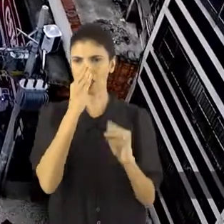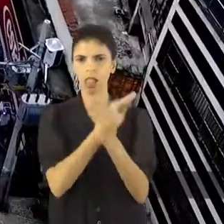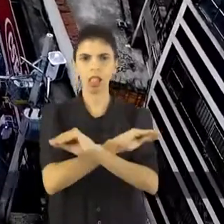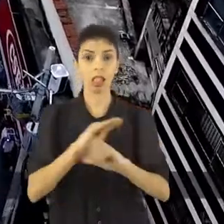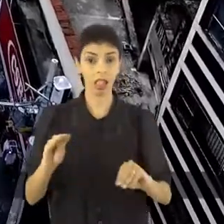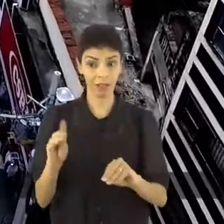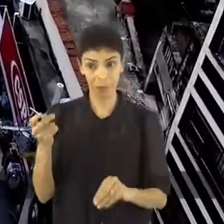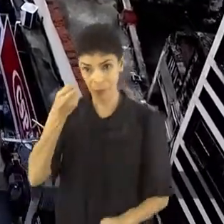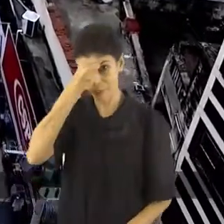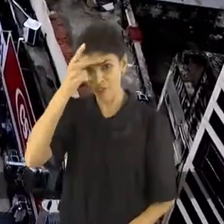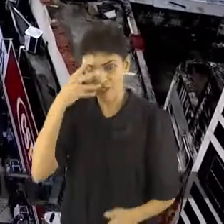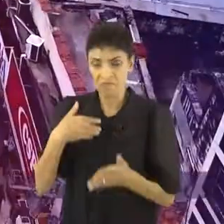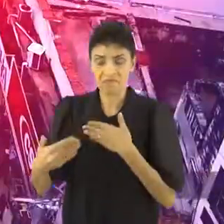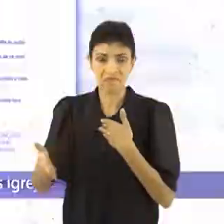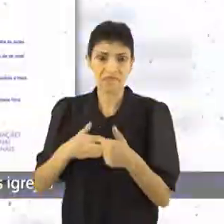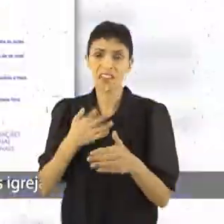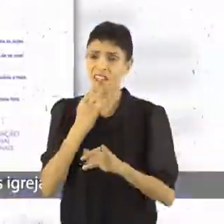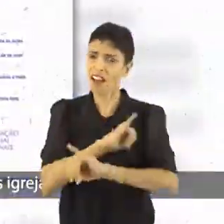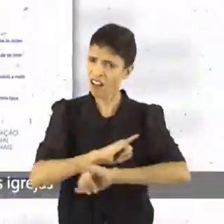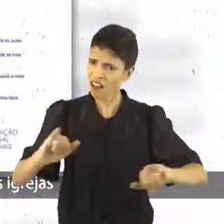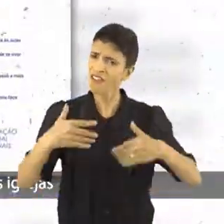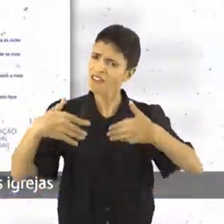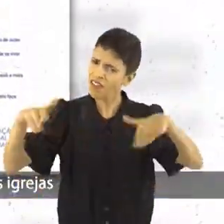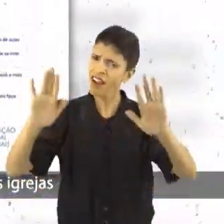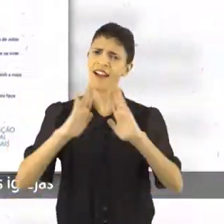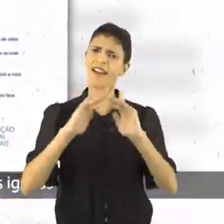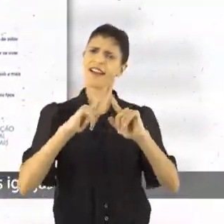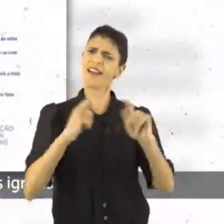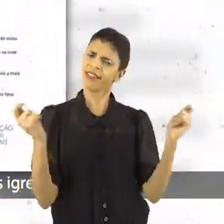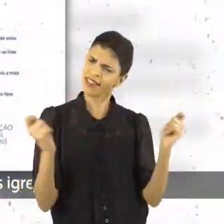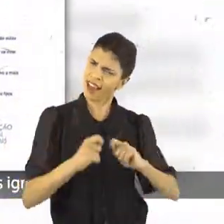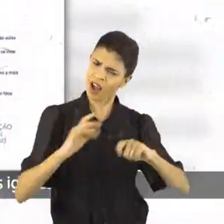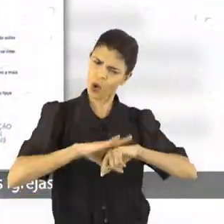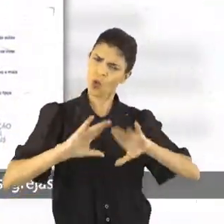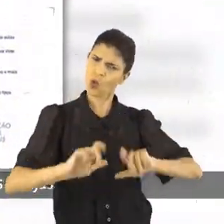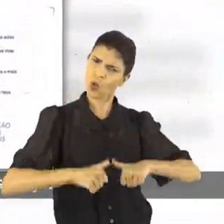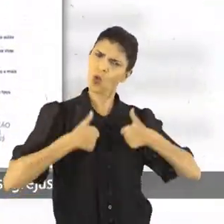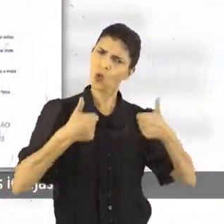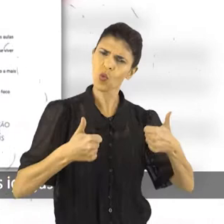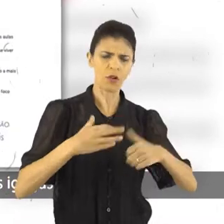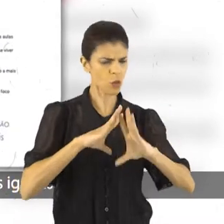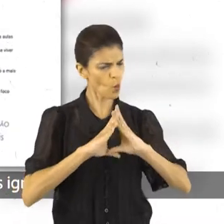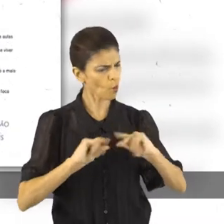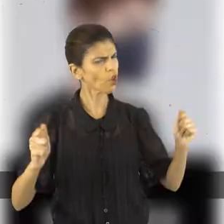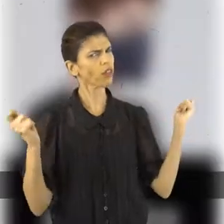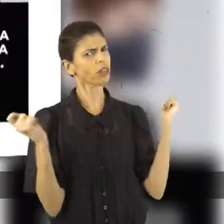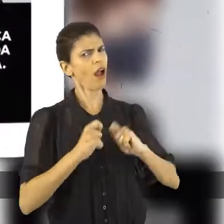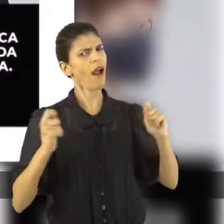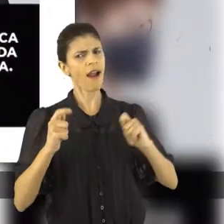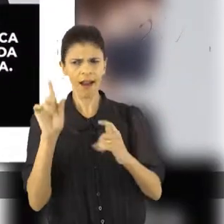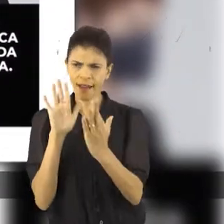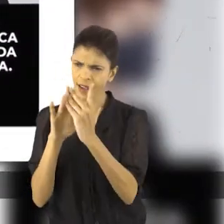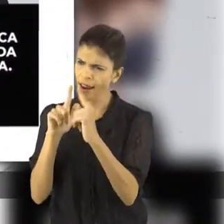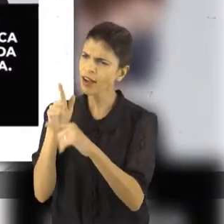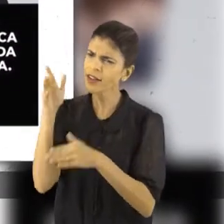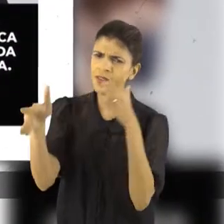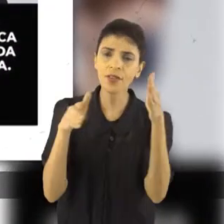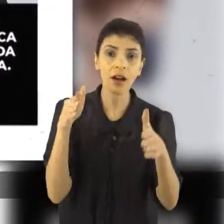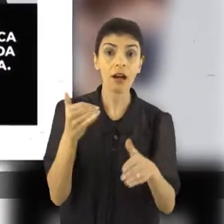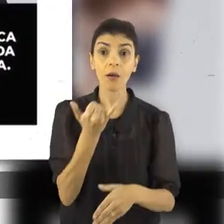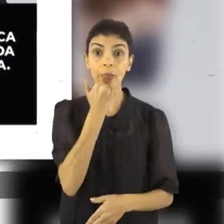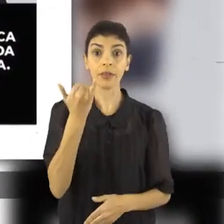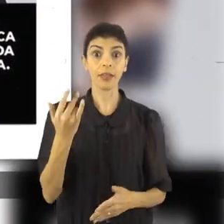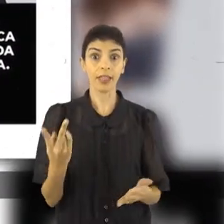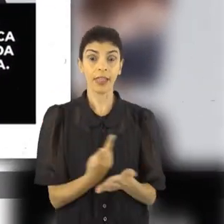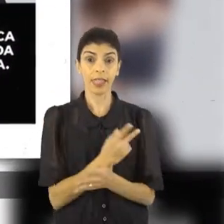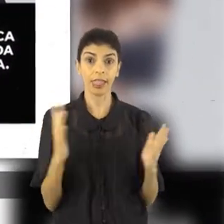abandonado pelo atual prefeito, que chegou a recomendar que as pessoas fossem para as igrejas em busca da cura. Mas quando